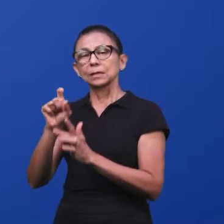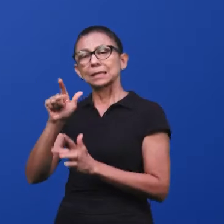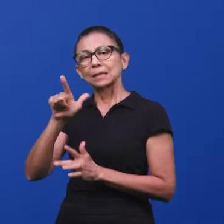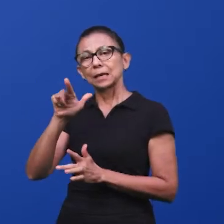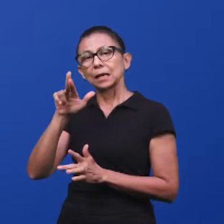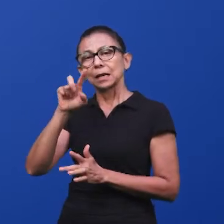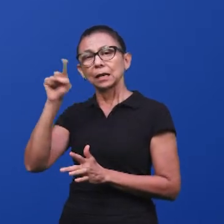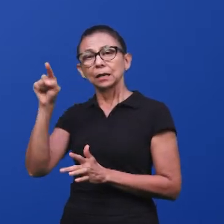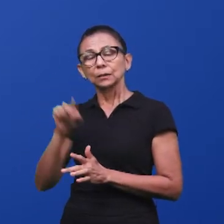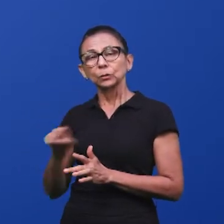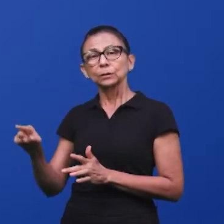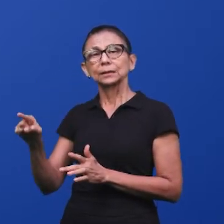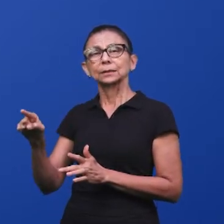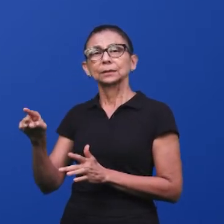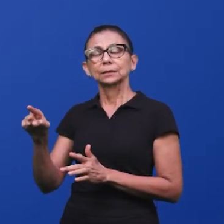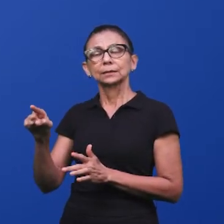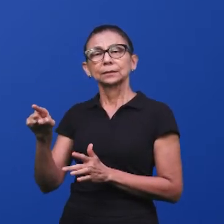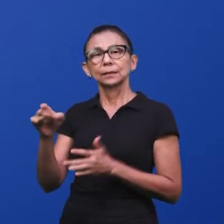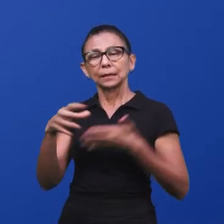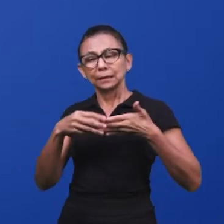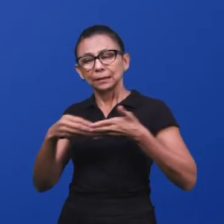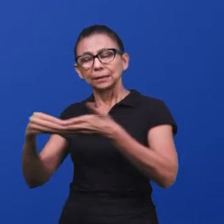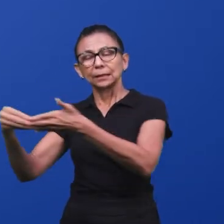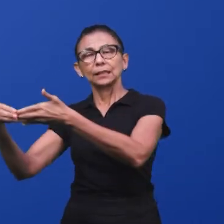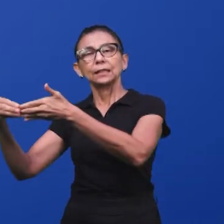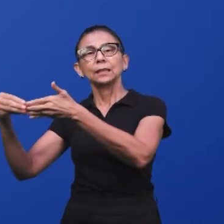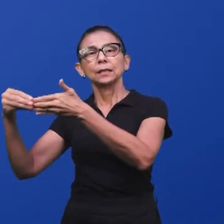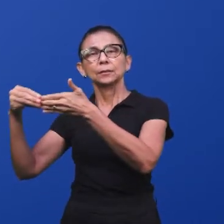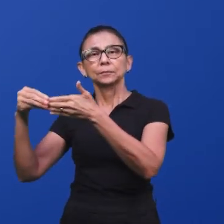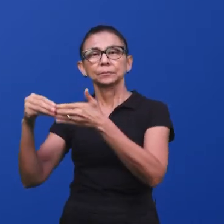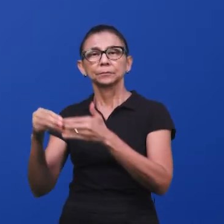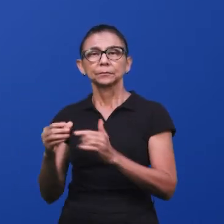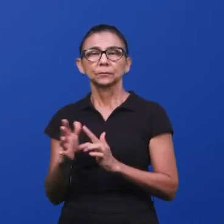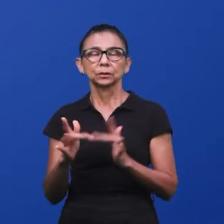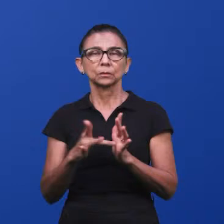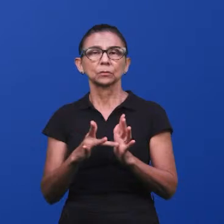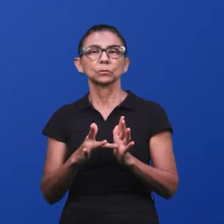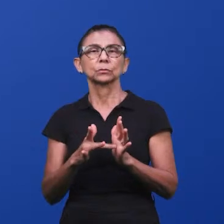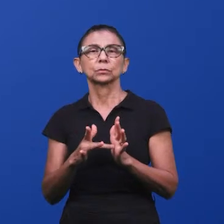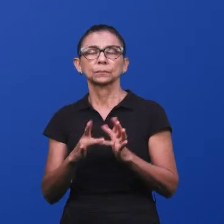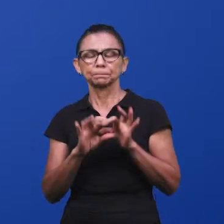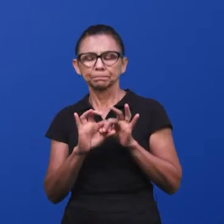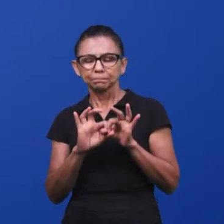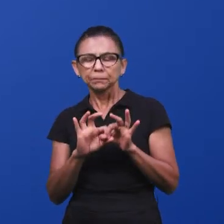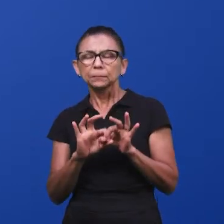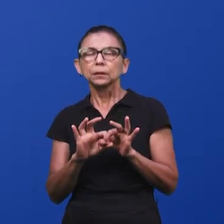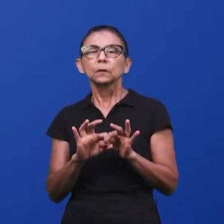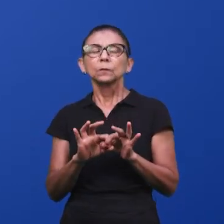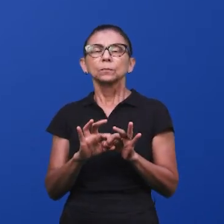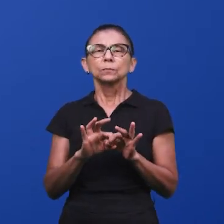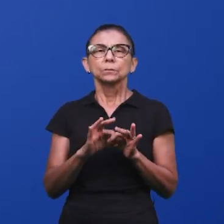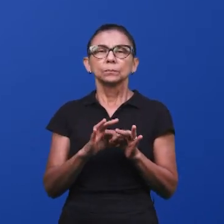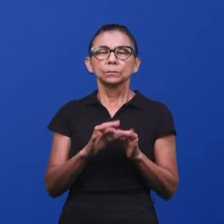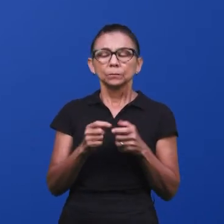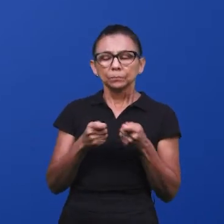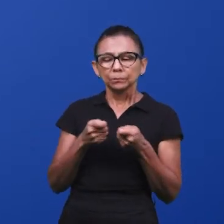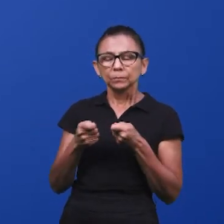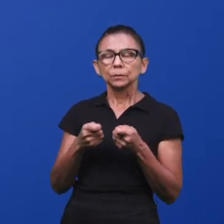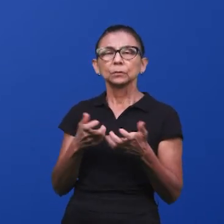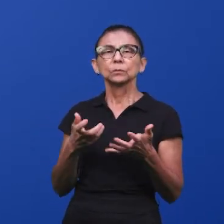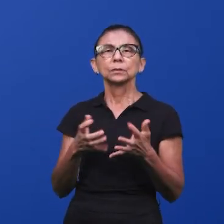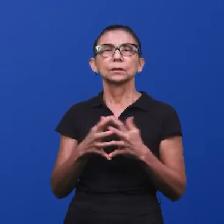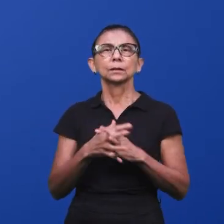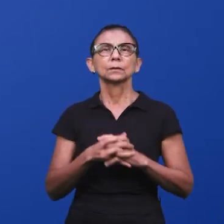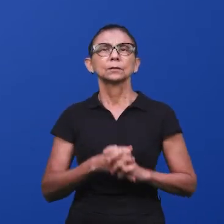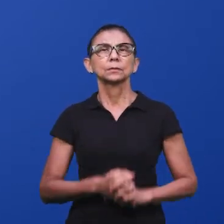para a eternidade de Deus. É por isso que o servo e a igreja não temem a noite nem às trevas, porque tem Jesus na sua vida lhe dirigindo, como